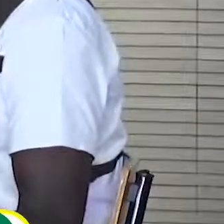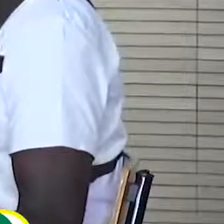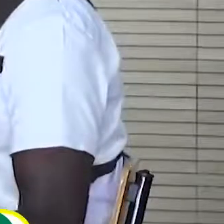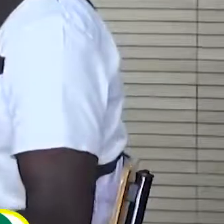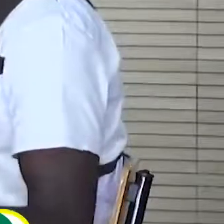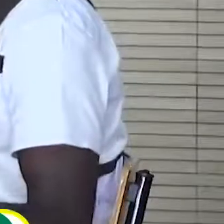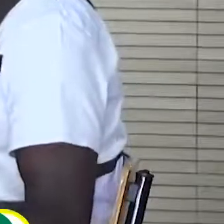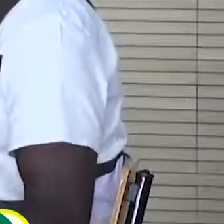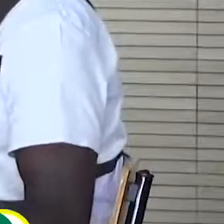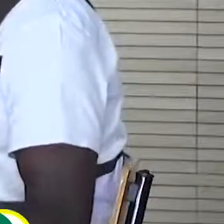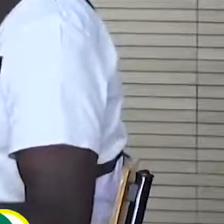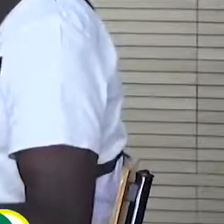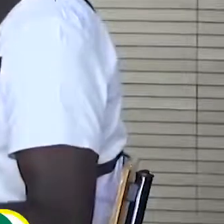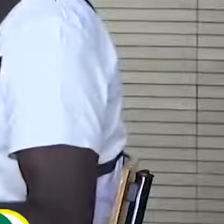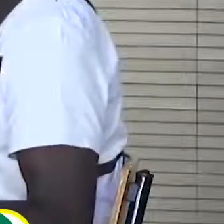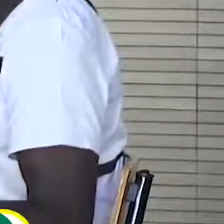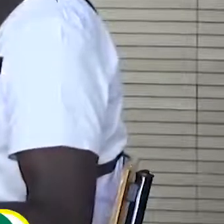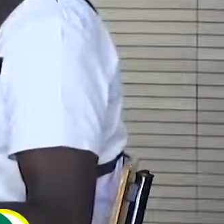Música Música